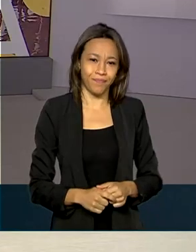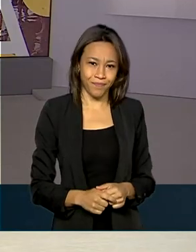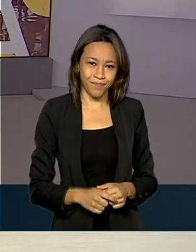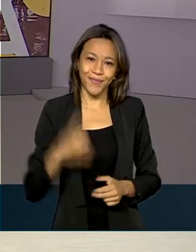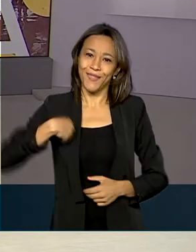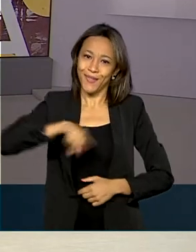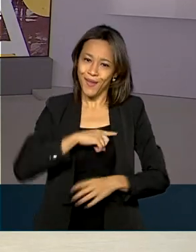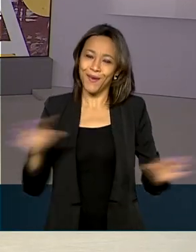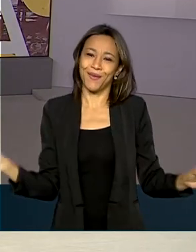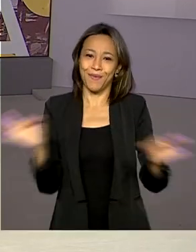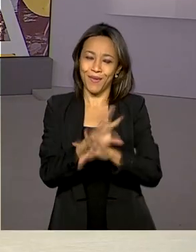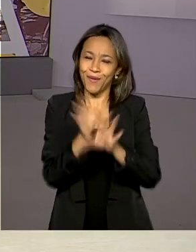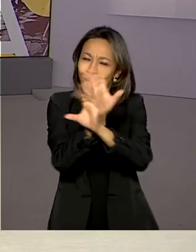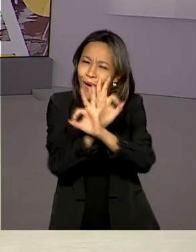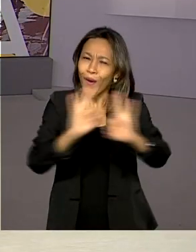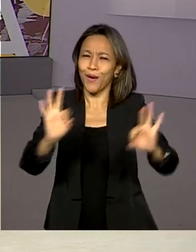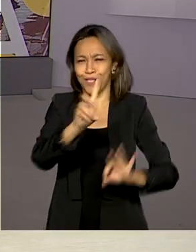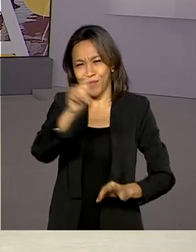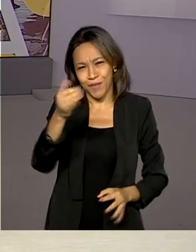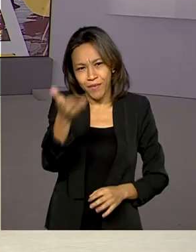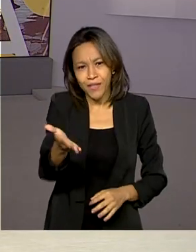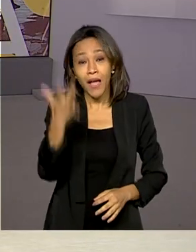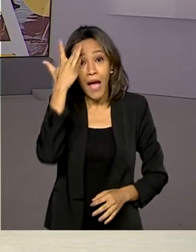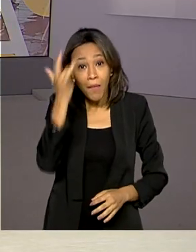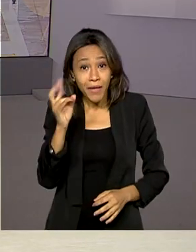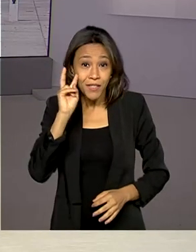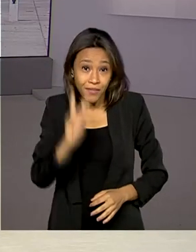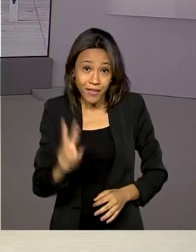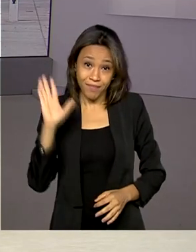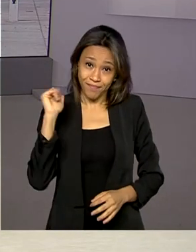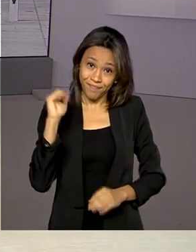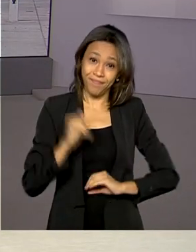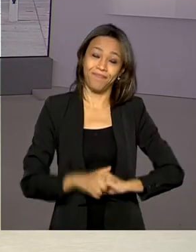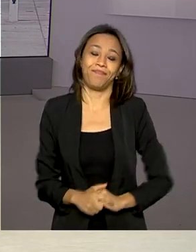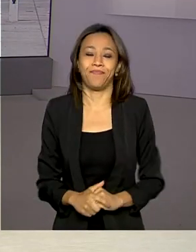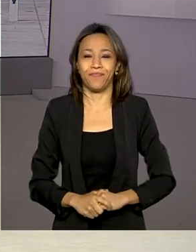A gente fica por aqui. Um ótimo dia para você. Nos vemos amanhã. Até lá.